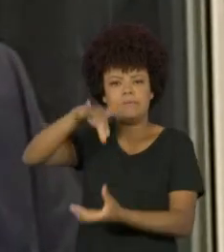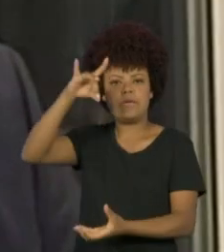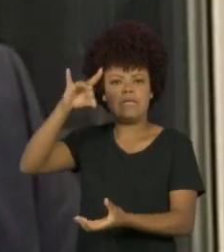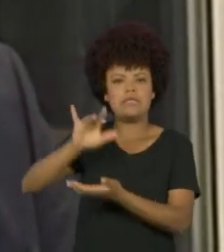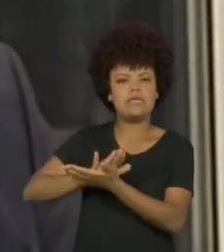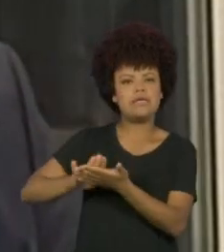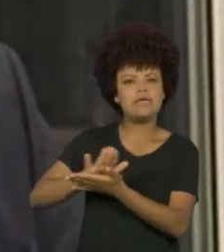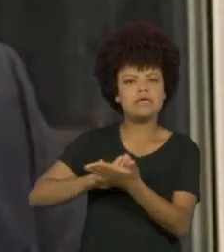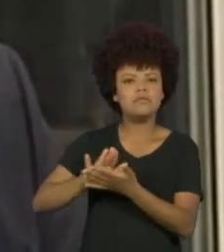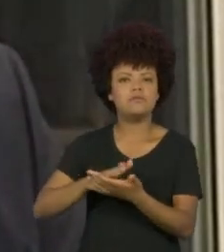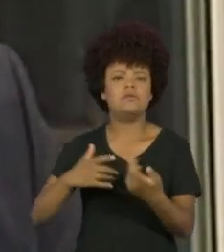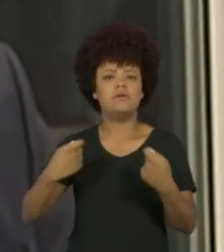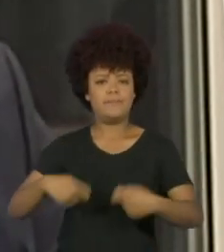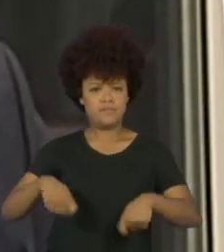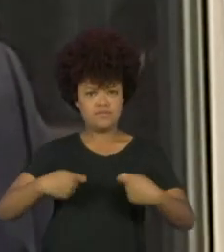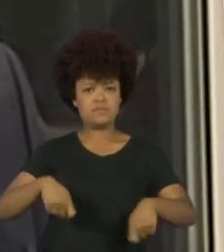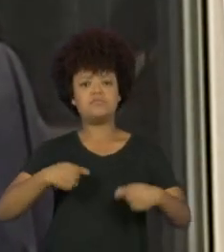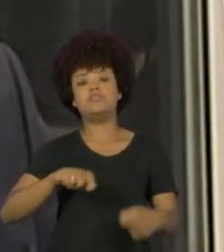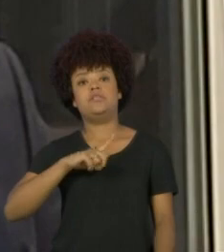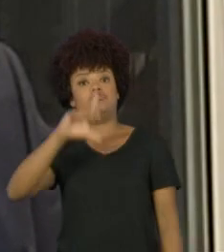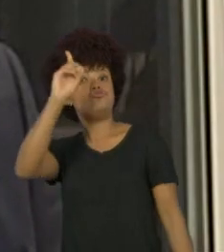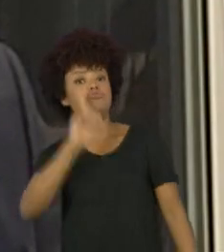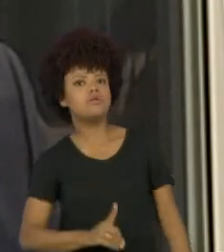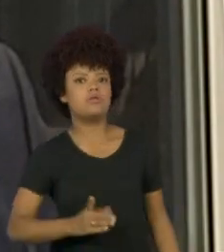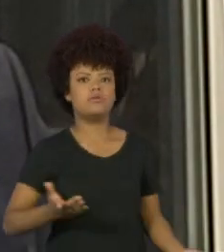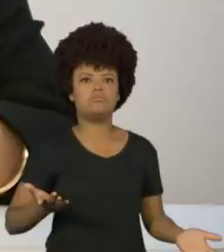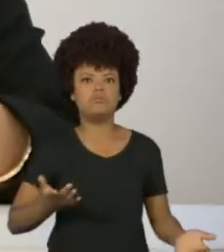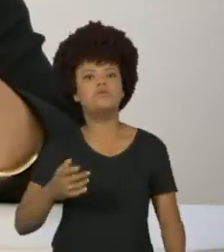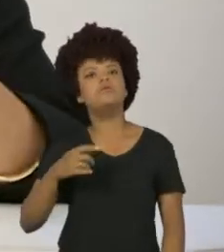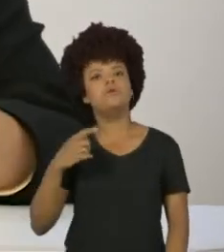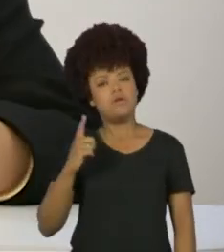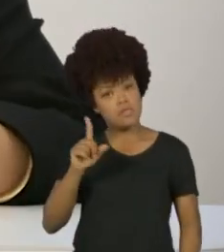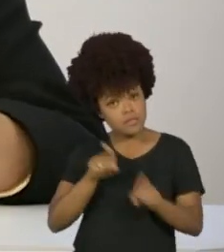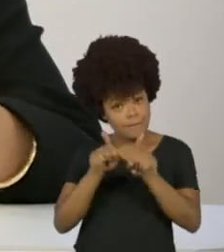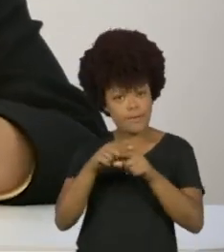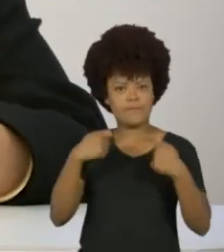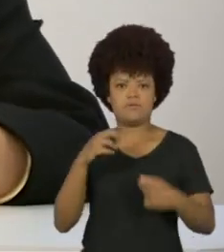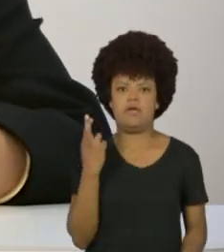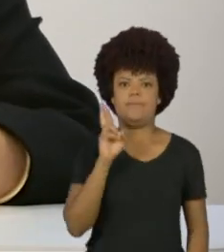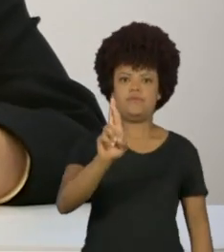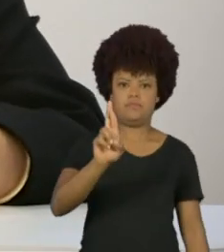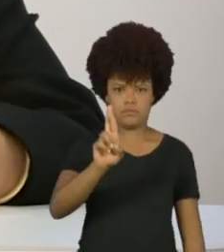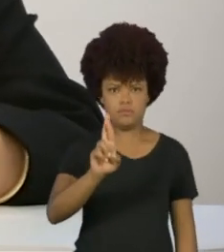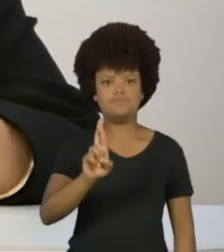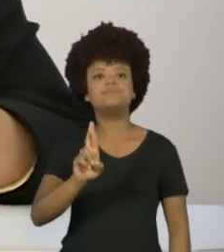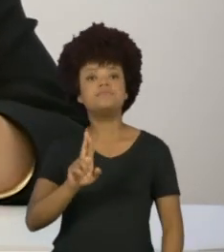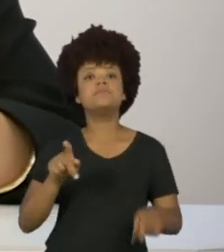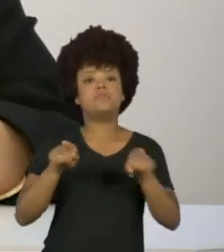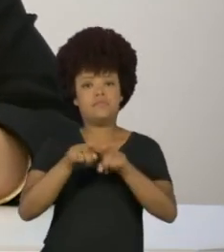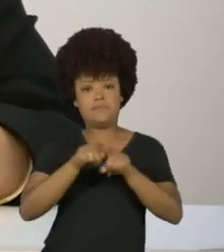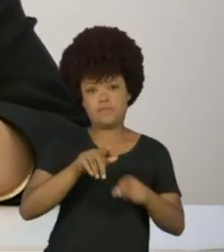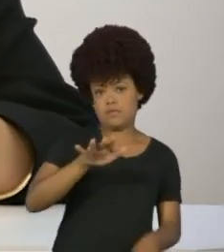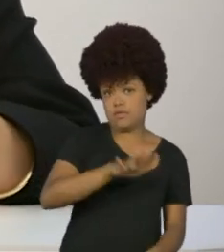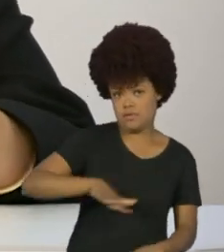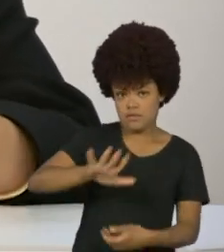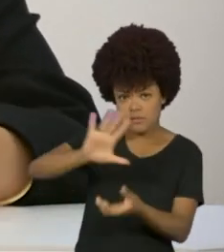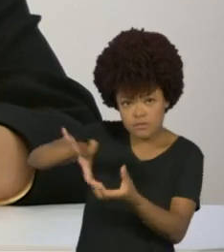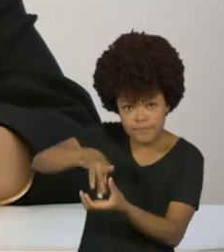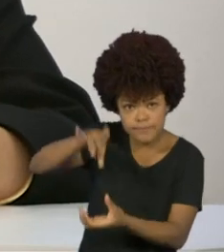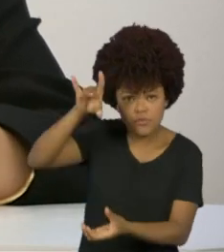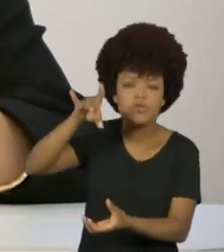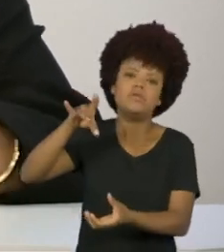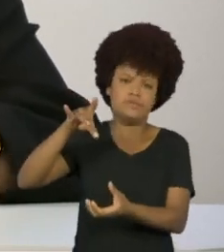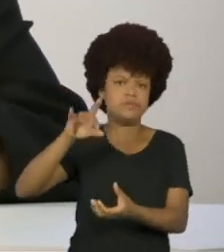de uma impossibilidade de um ambiente democrático enquanto houver racismo. Na sua opinião, as